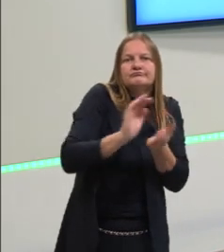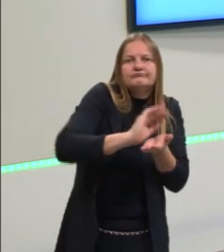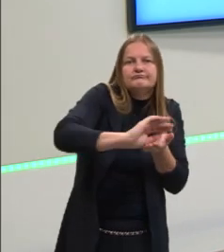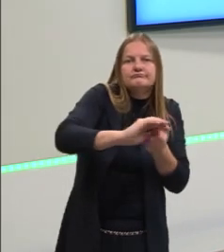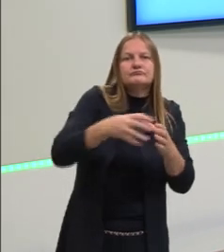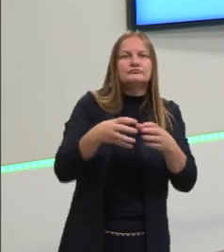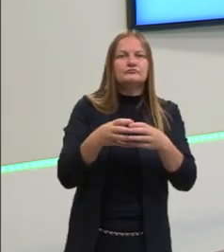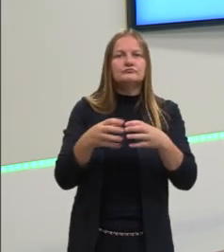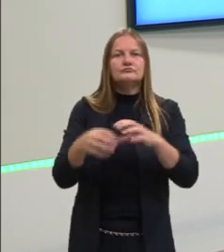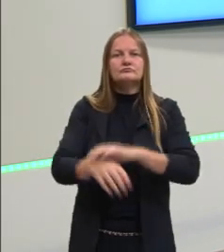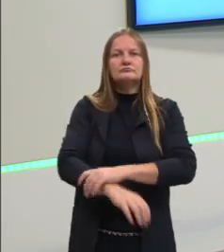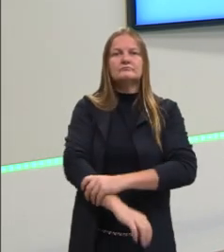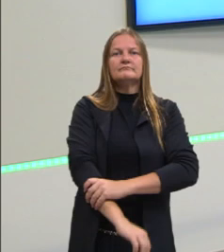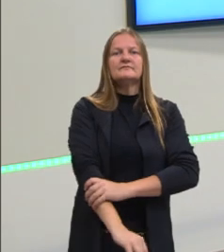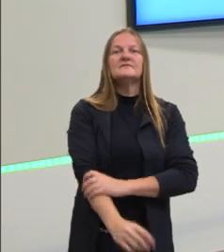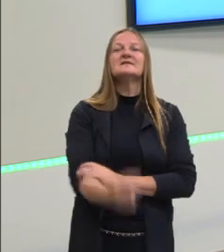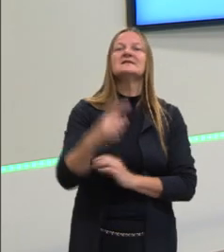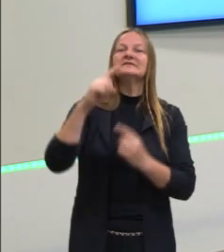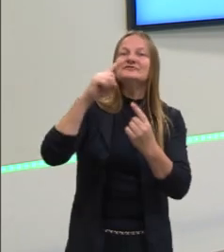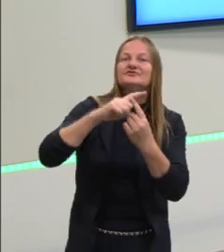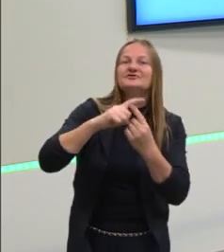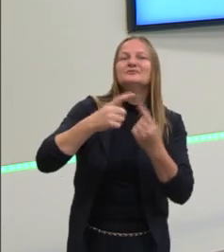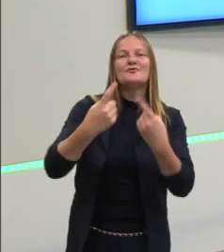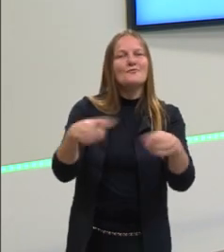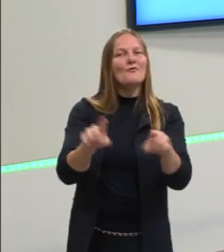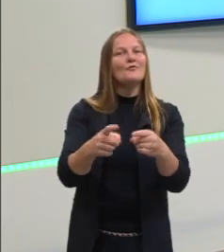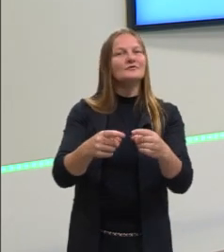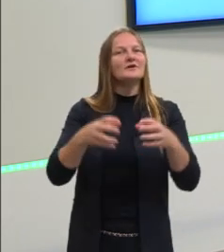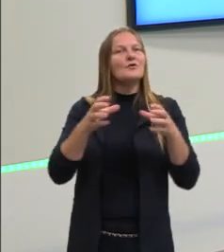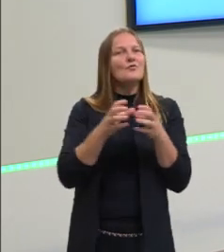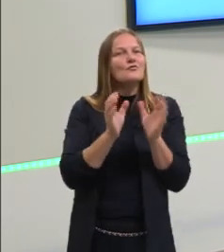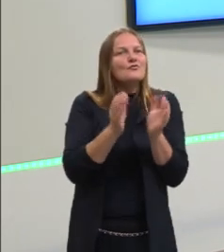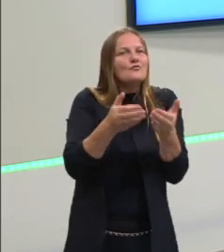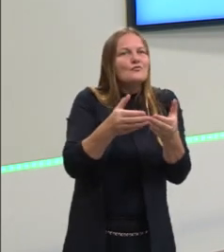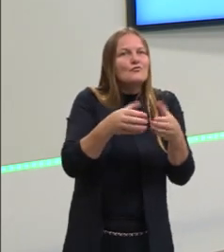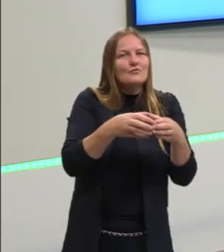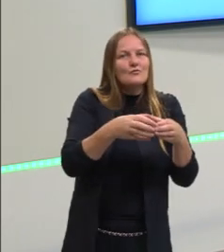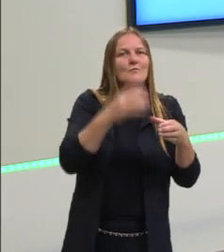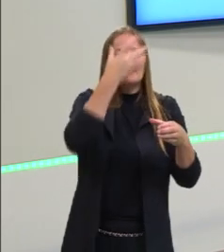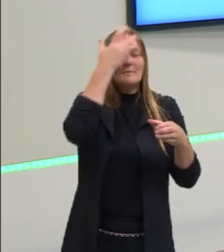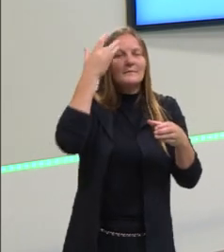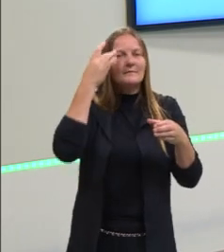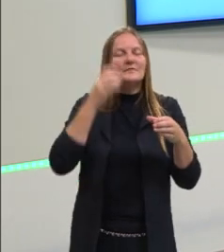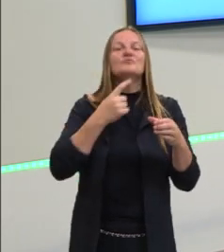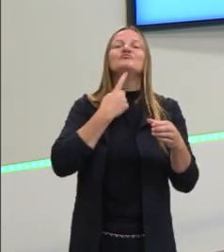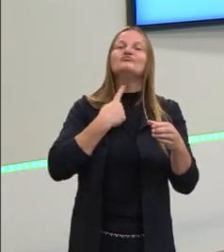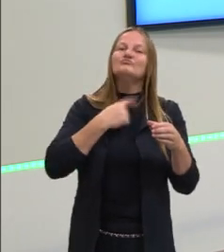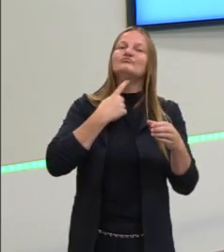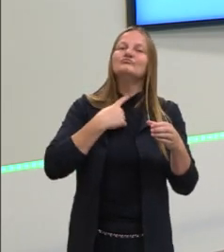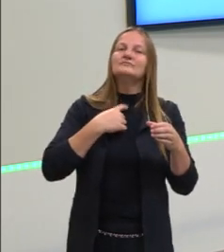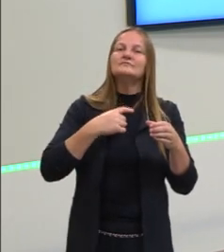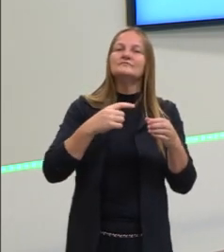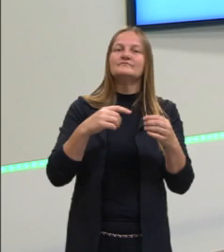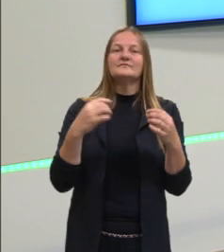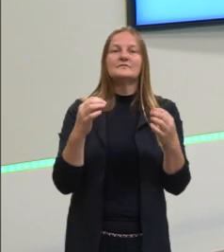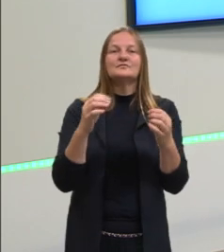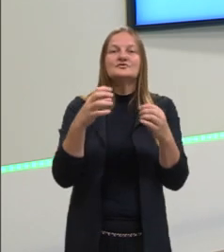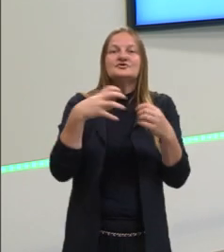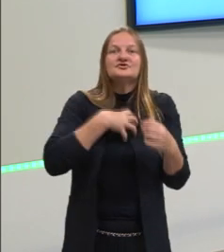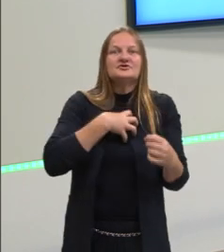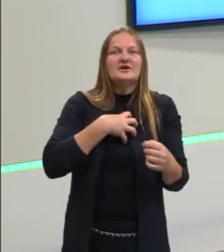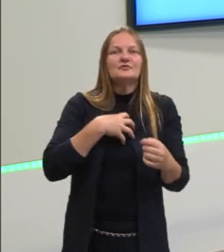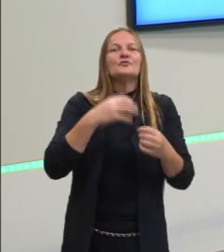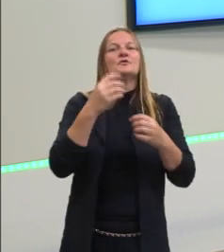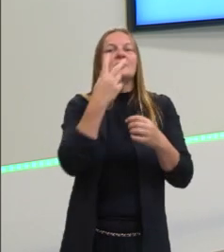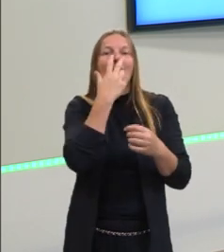diferenciação dos gostos musicais, por exemplo, de determinados grupos de pessoas em função, então, dessa ideia de teoria